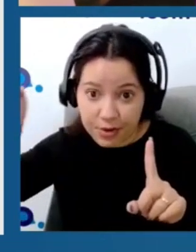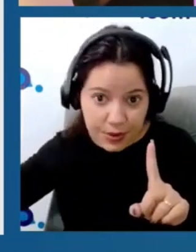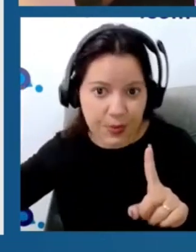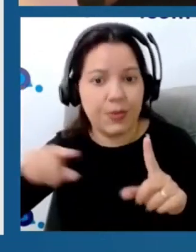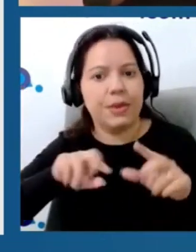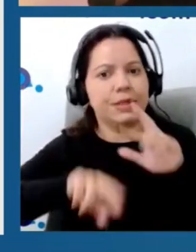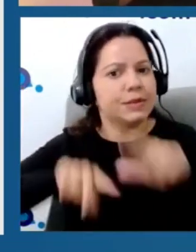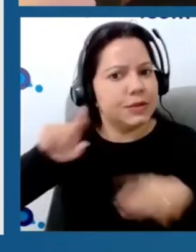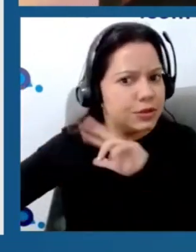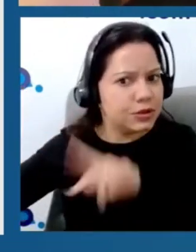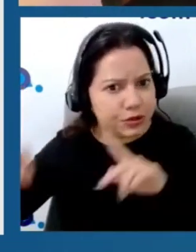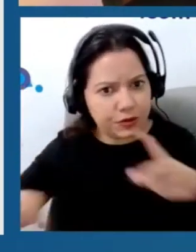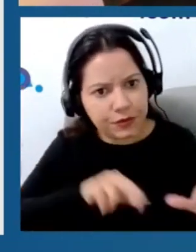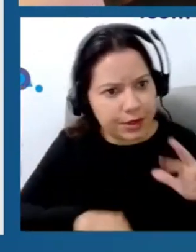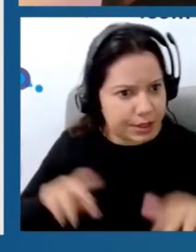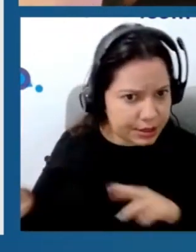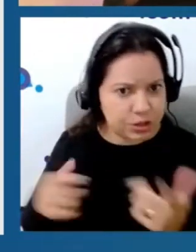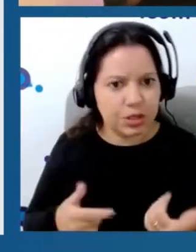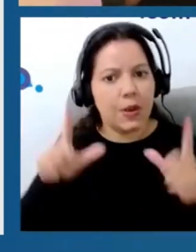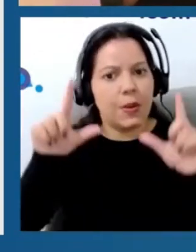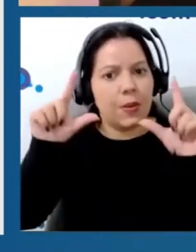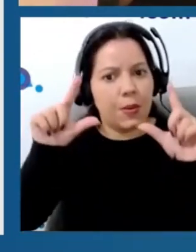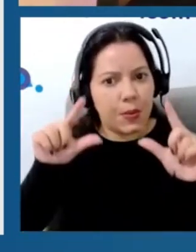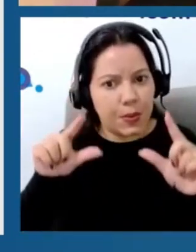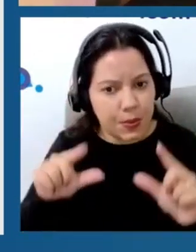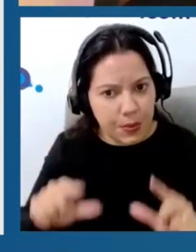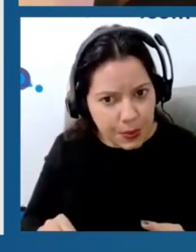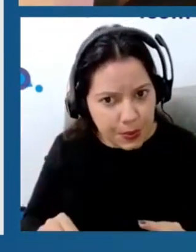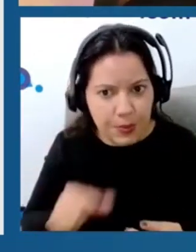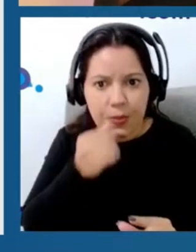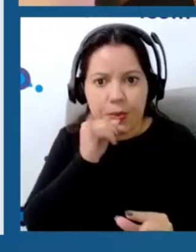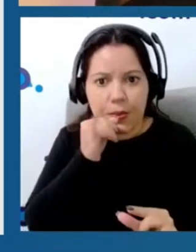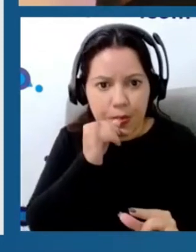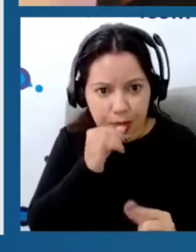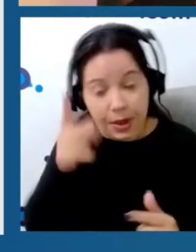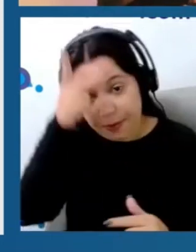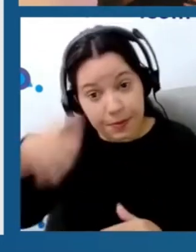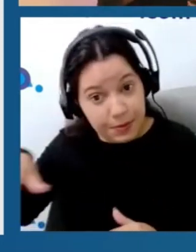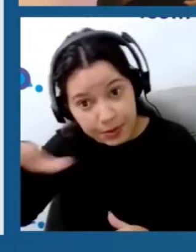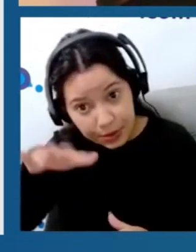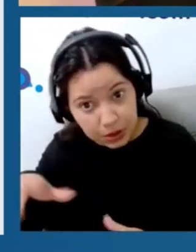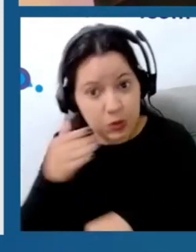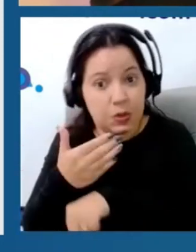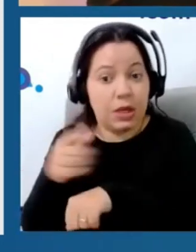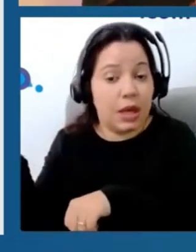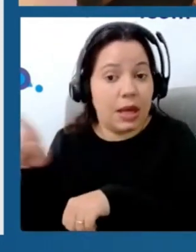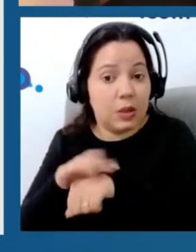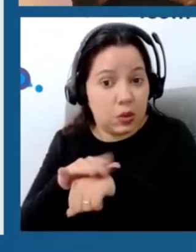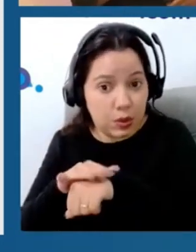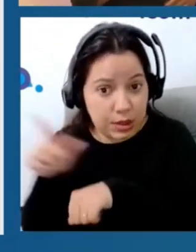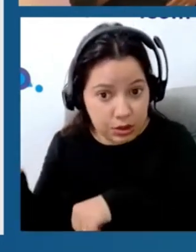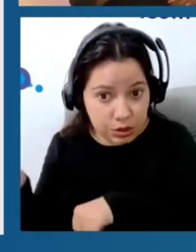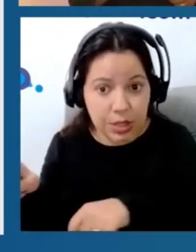aplicando uma baixa intensidade de estimulação somente em nível sensorial com os pacientes nesses ensaios clínicos. E aí uma